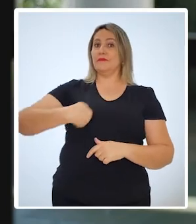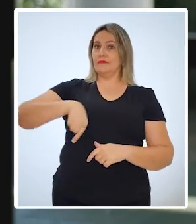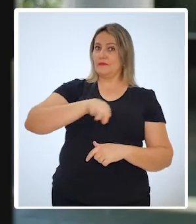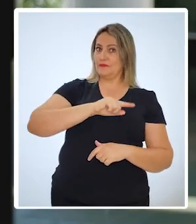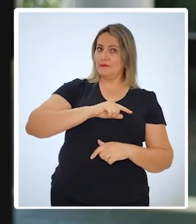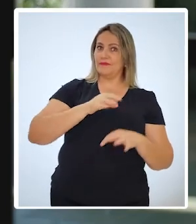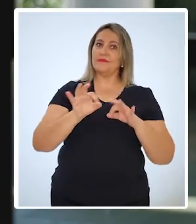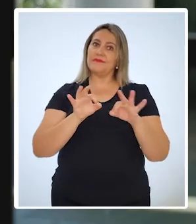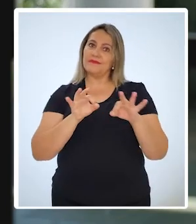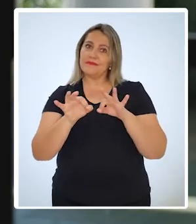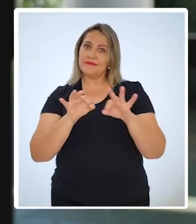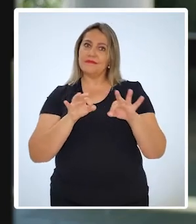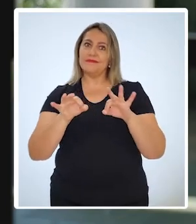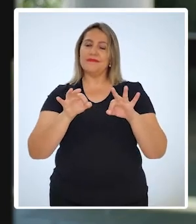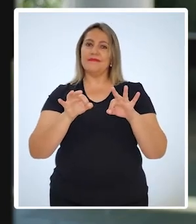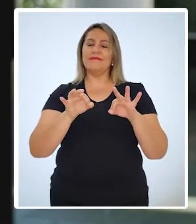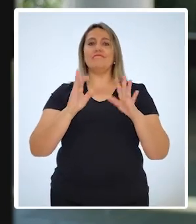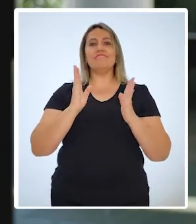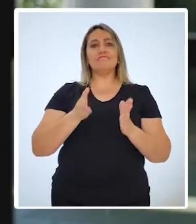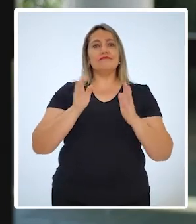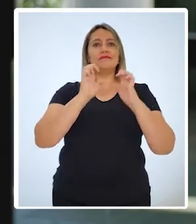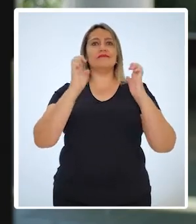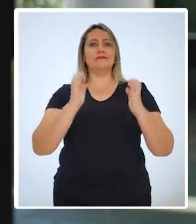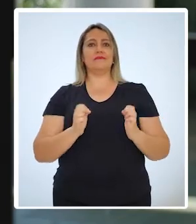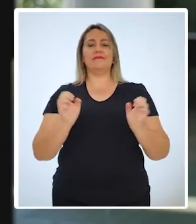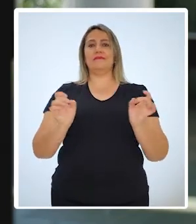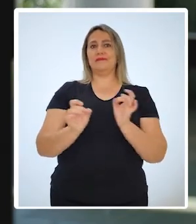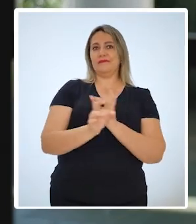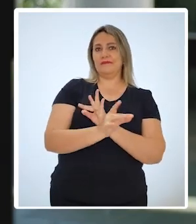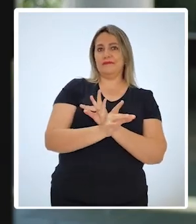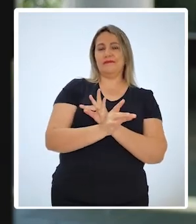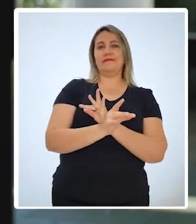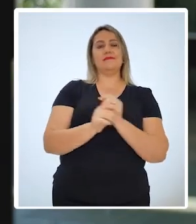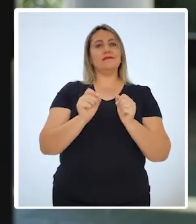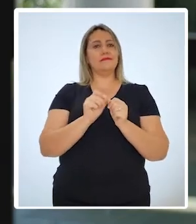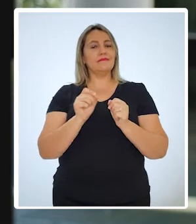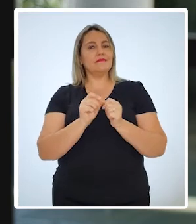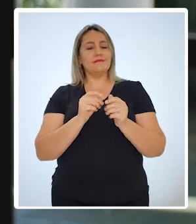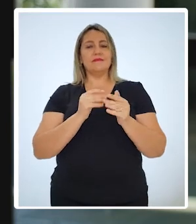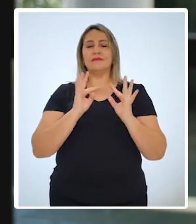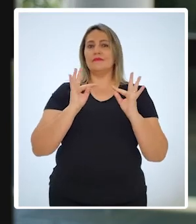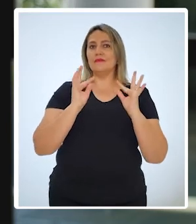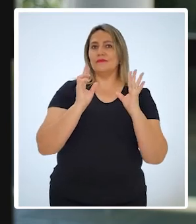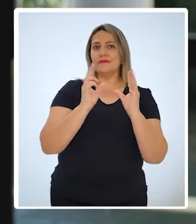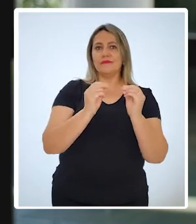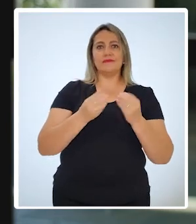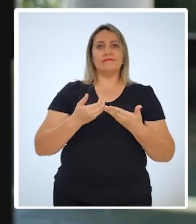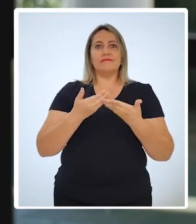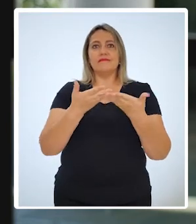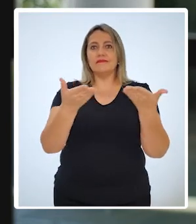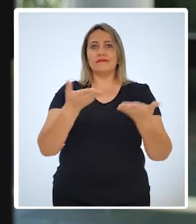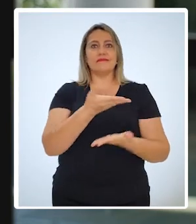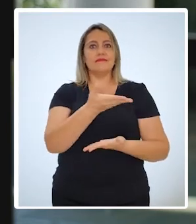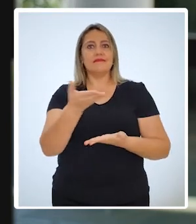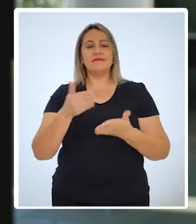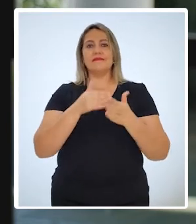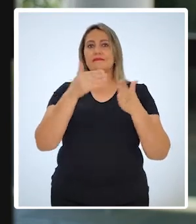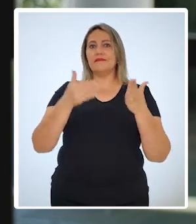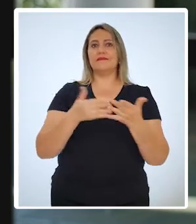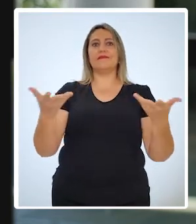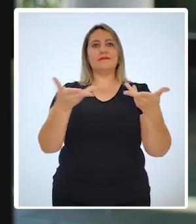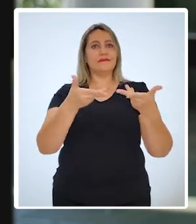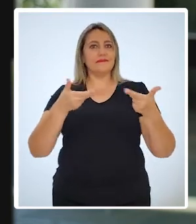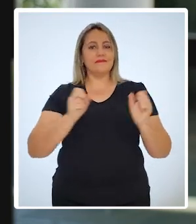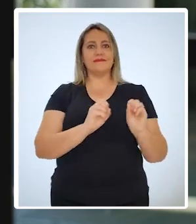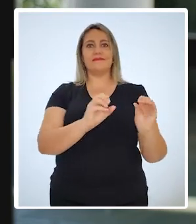prontos e preparados para oferecer o que há de melhor no mercado. Com toda essa expertise acumulada em 2020, nós daremos uma resposta à